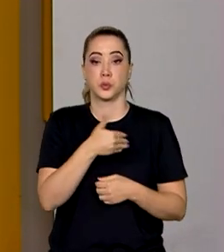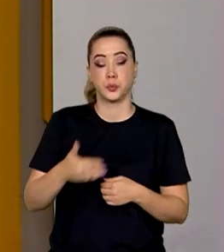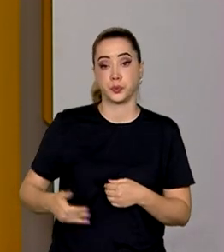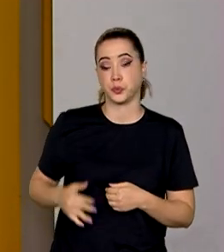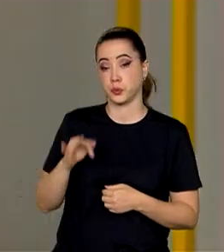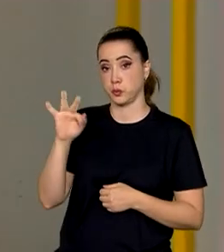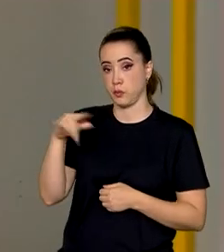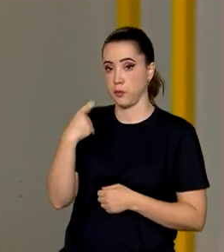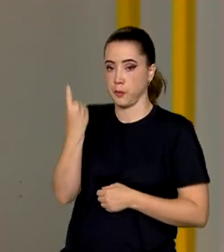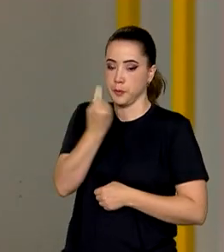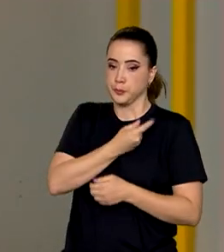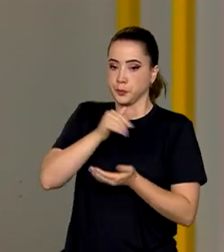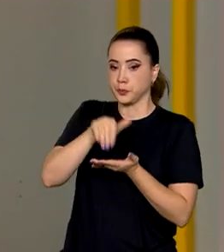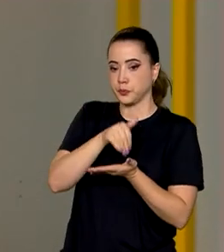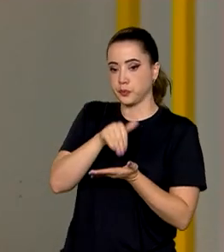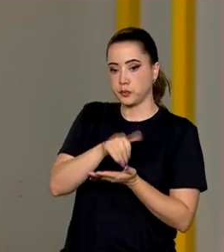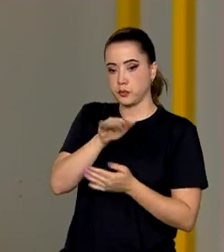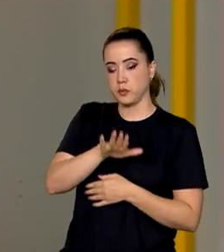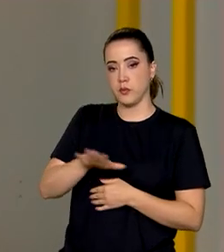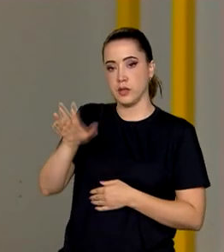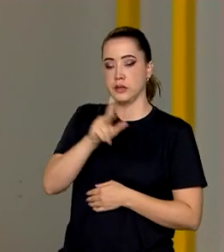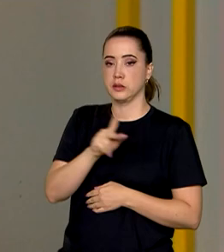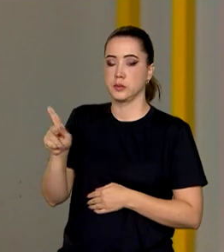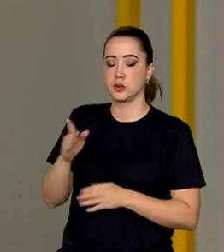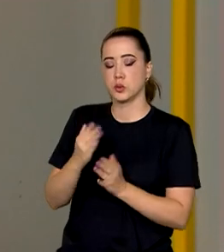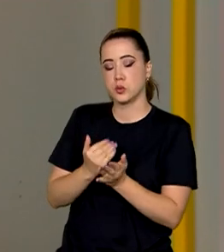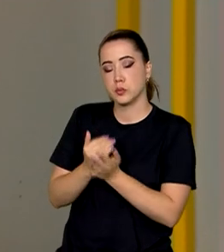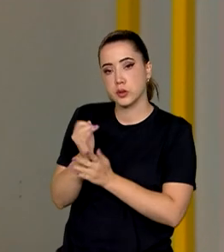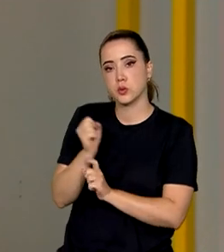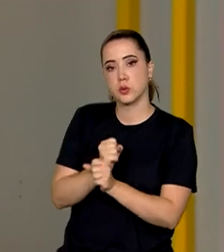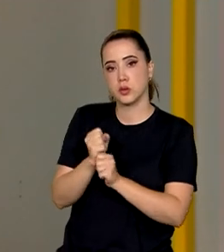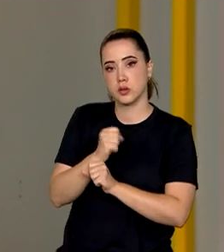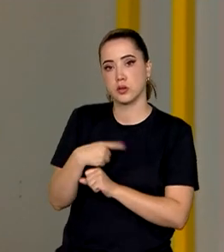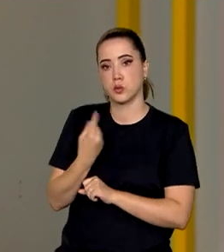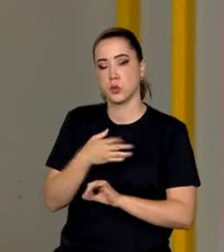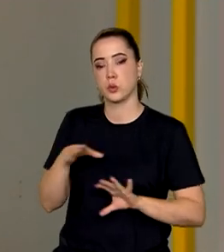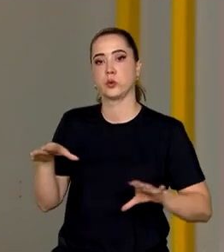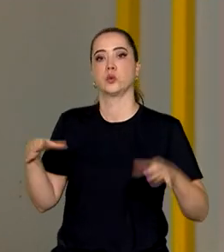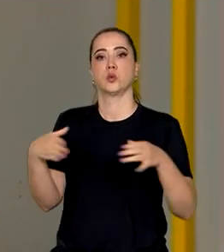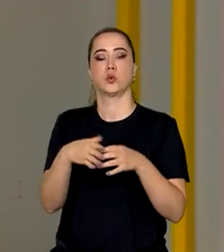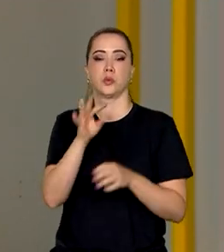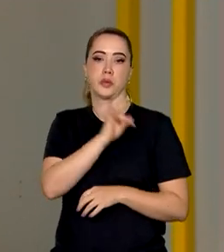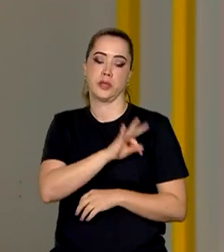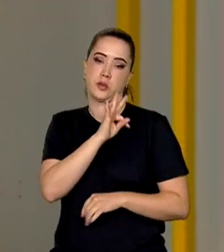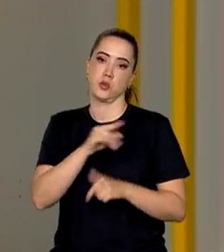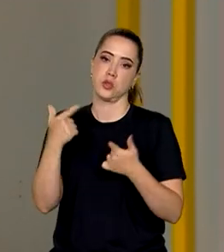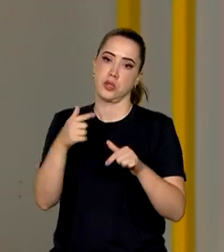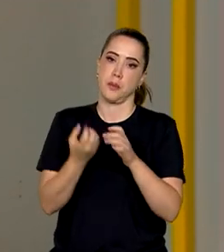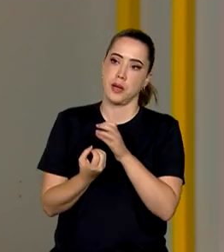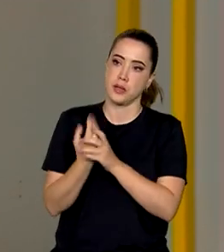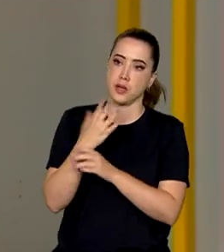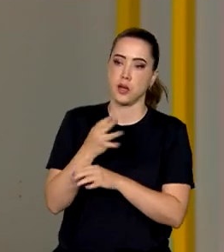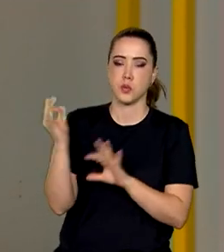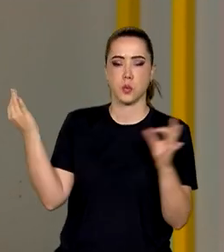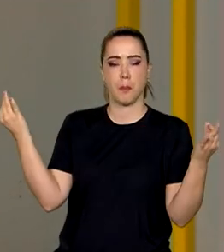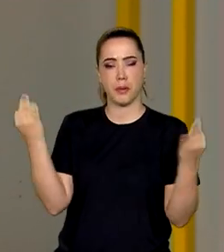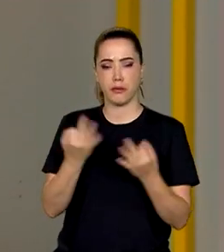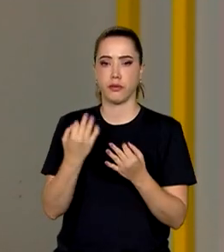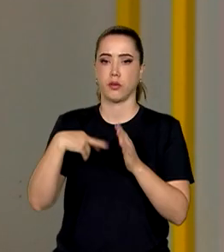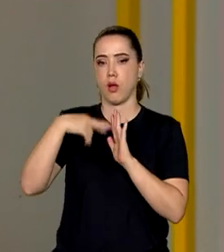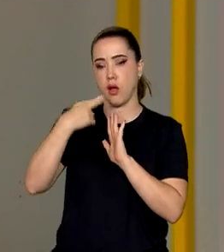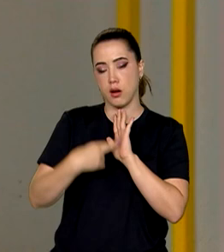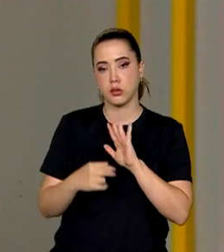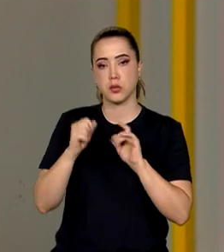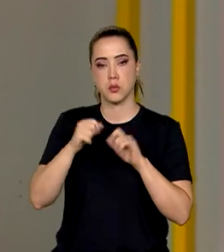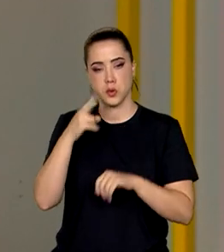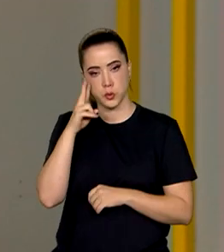federal, nós da Secretaria-Geral da Presidência, desde o início do ano, fizemos um grupo técnico de trabalho, produzimos um excelente relatório que está à